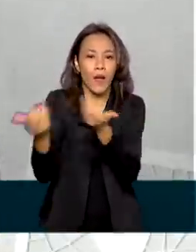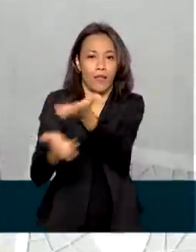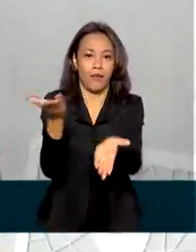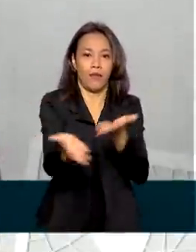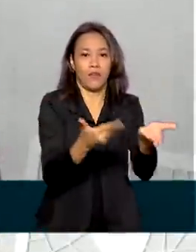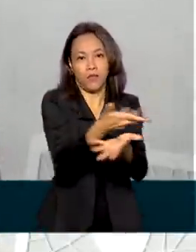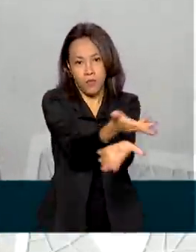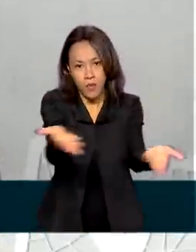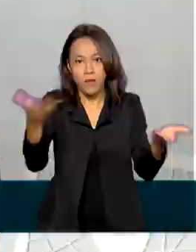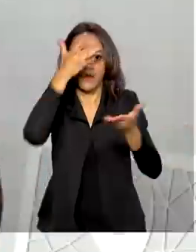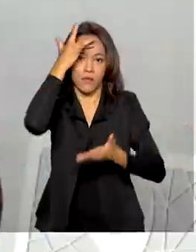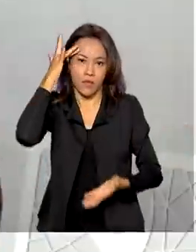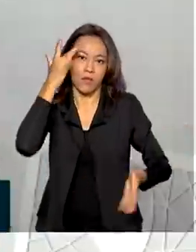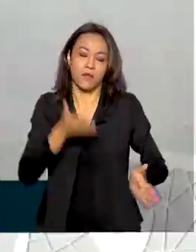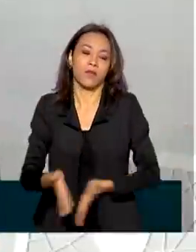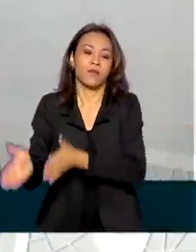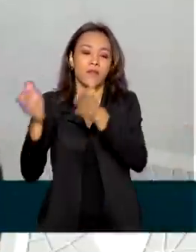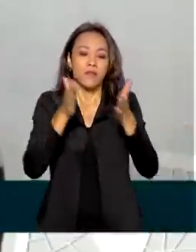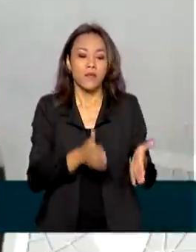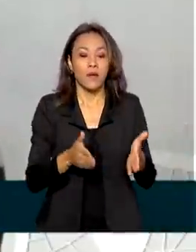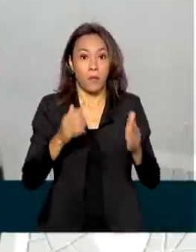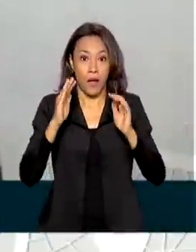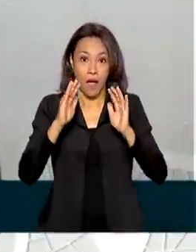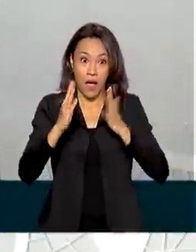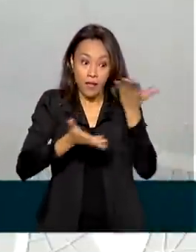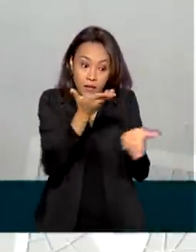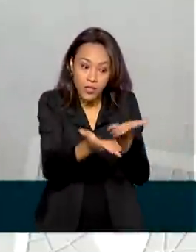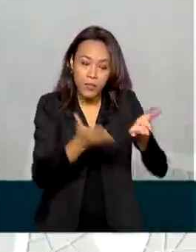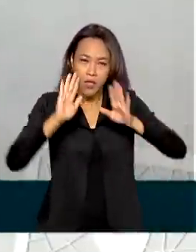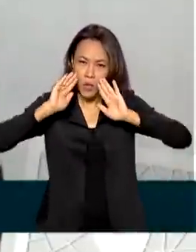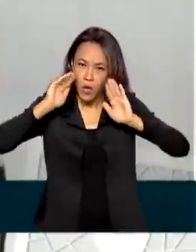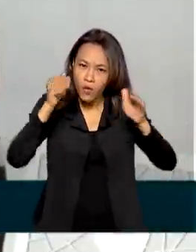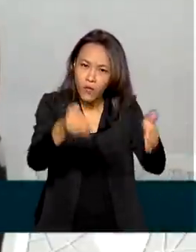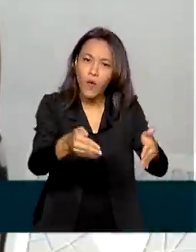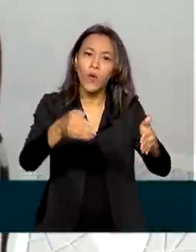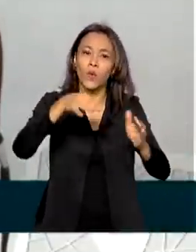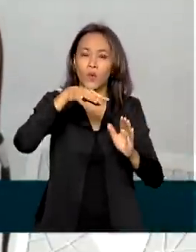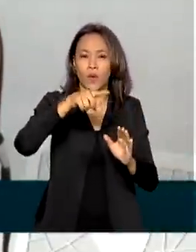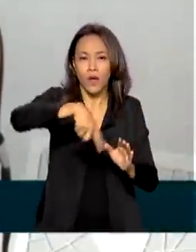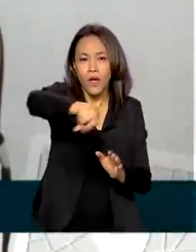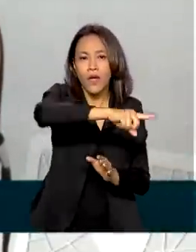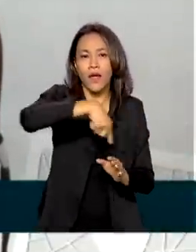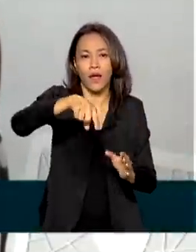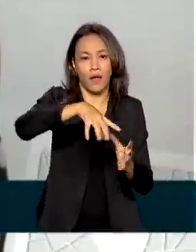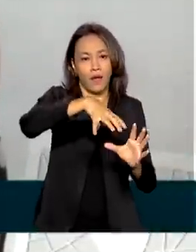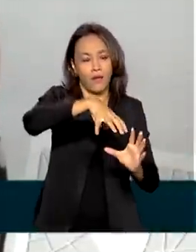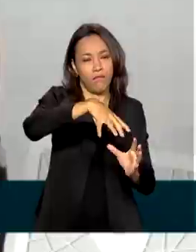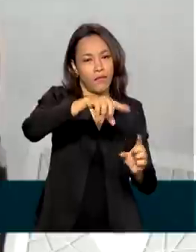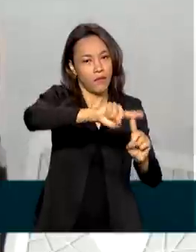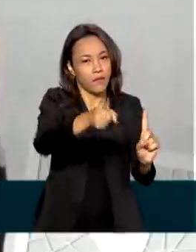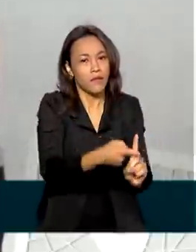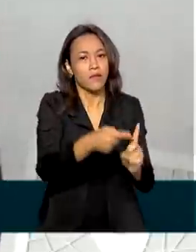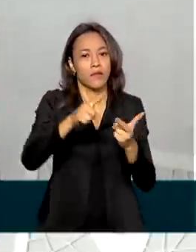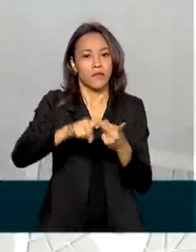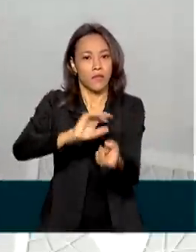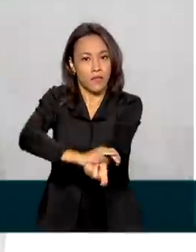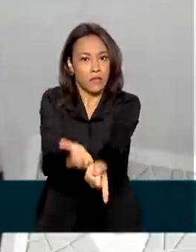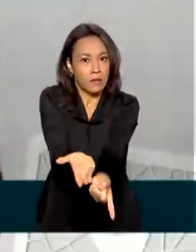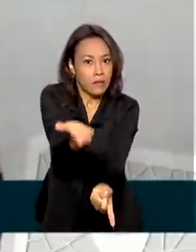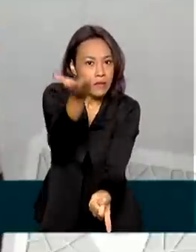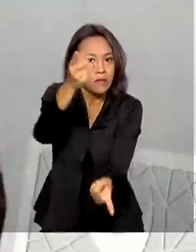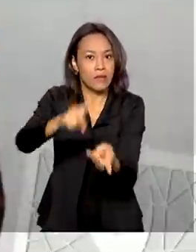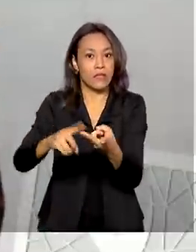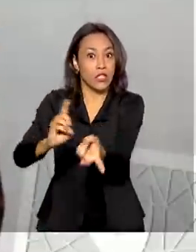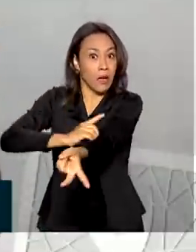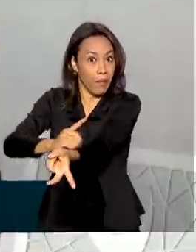Um atendimento mais específico ao nosso público-alvo de risco, que são as nossas gestantes, nossas impertences e diabéticos,